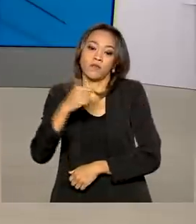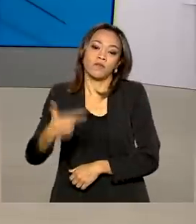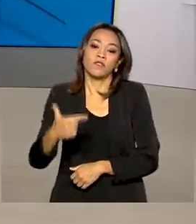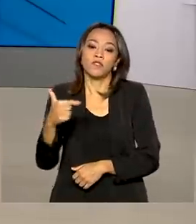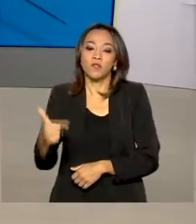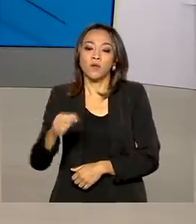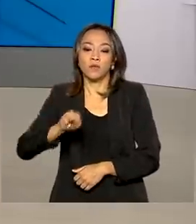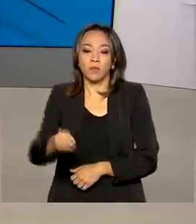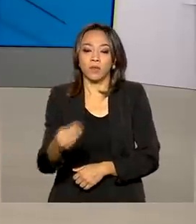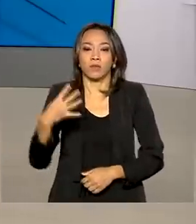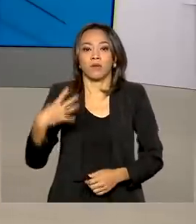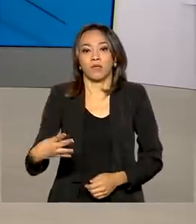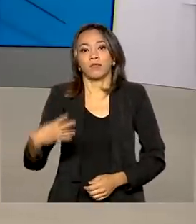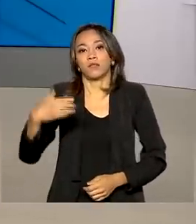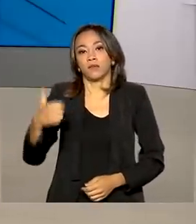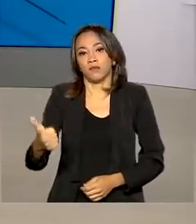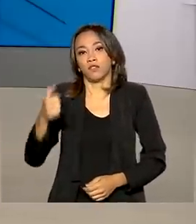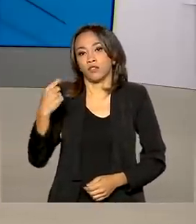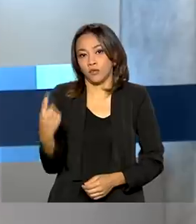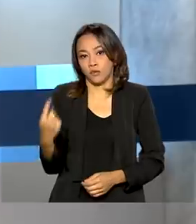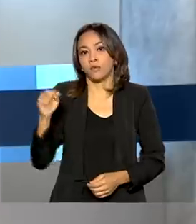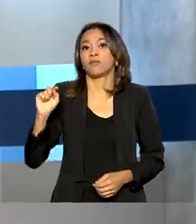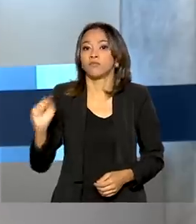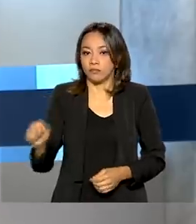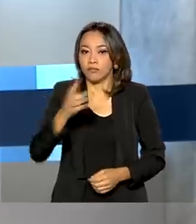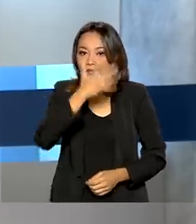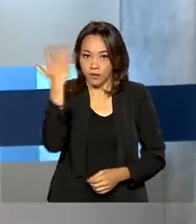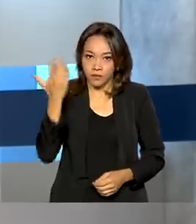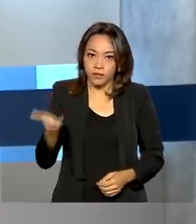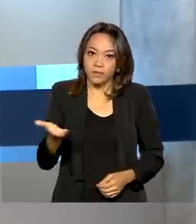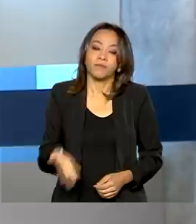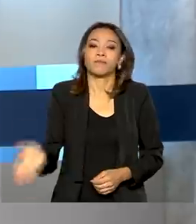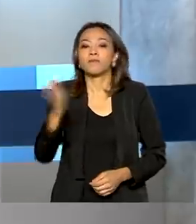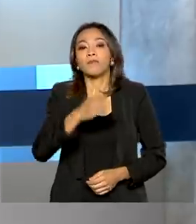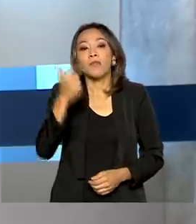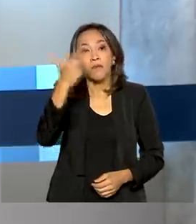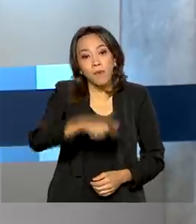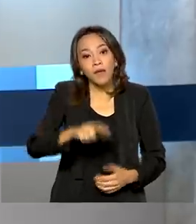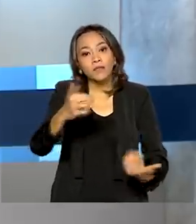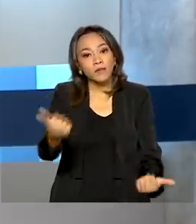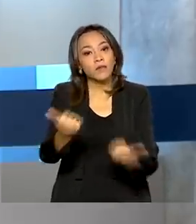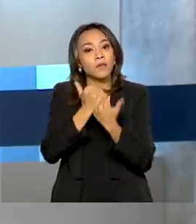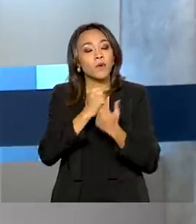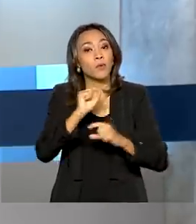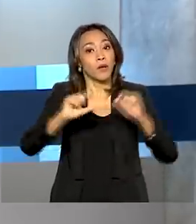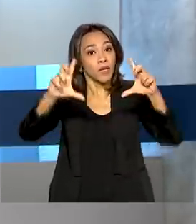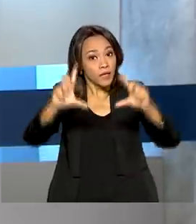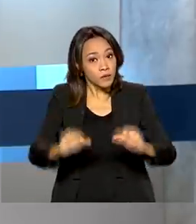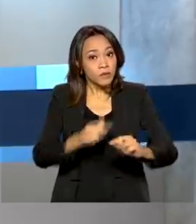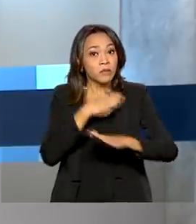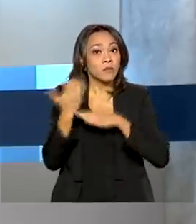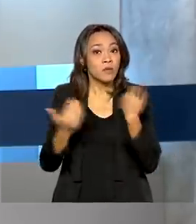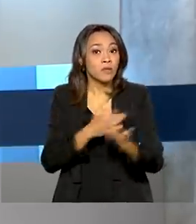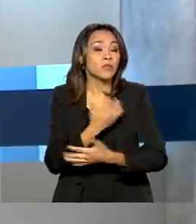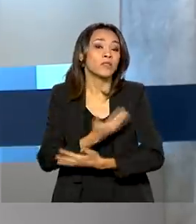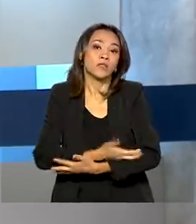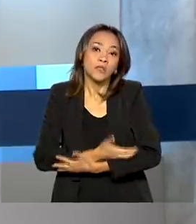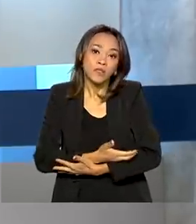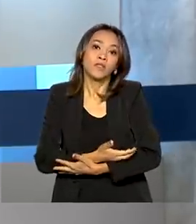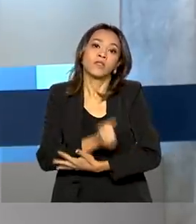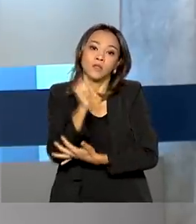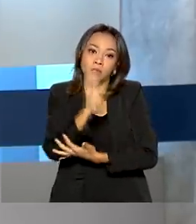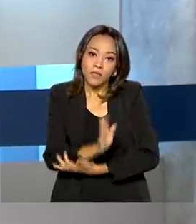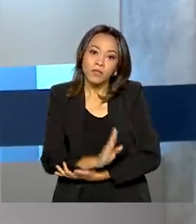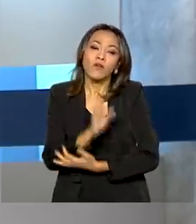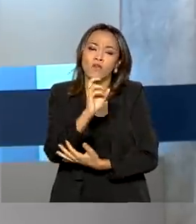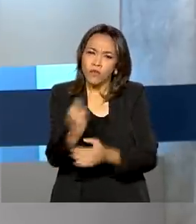421 mil pessoas. Mais um aliado para reduzir a mortalidade materna no país. Foi criada uma